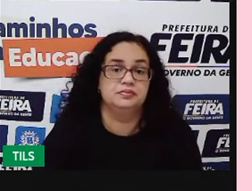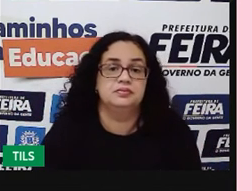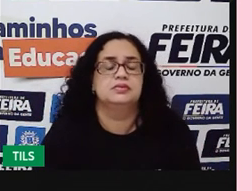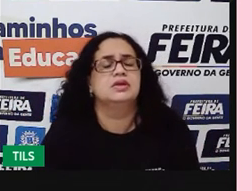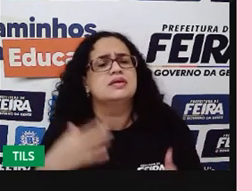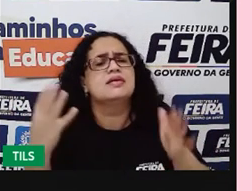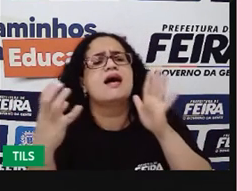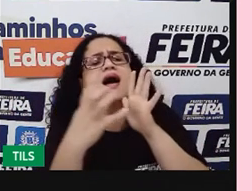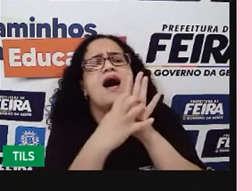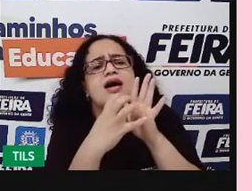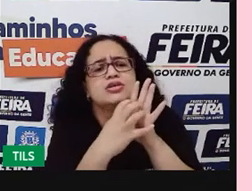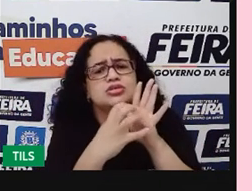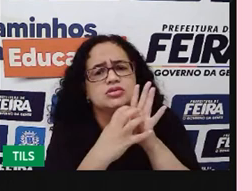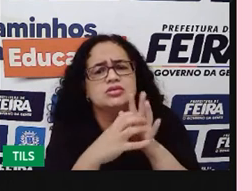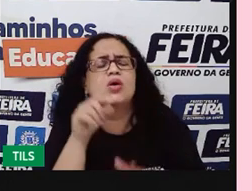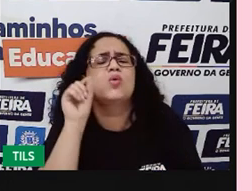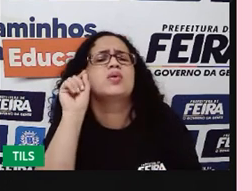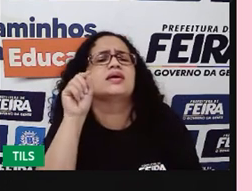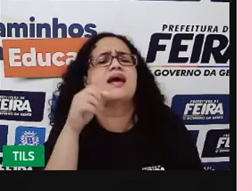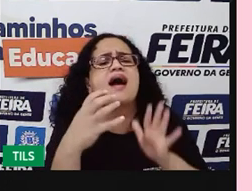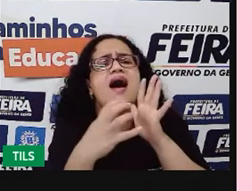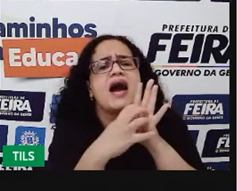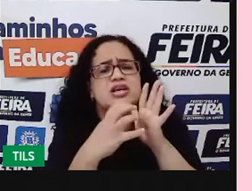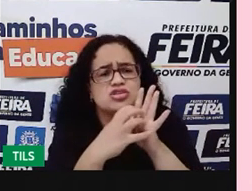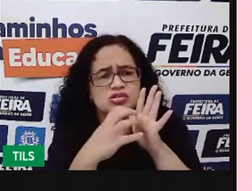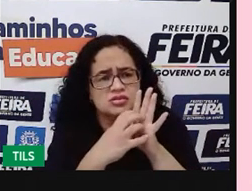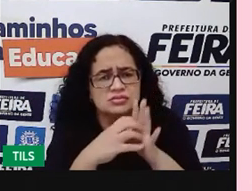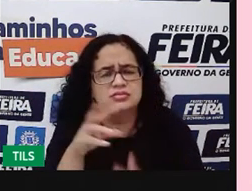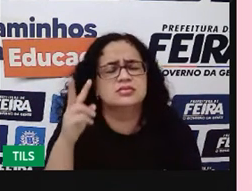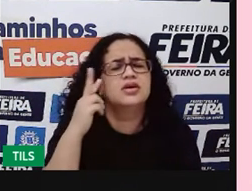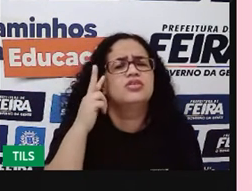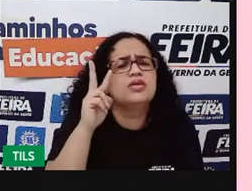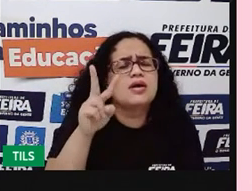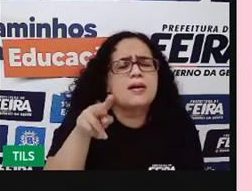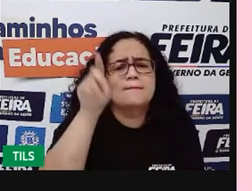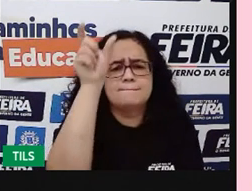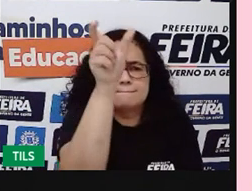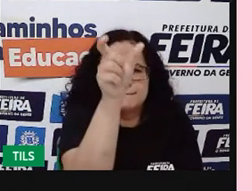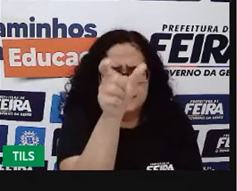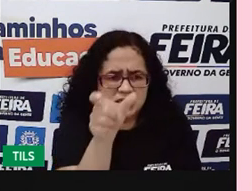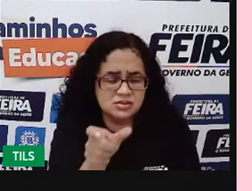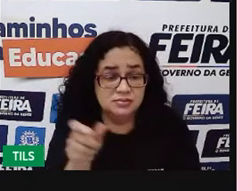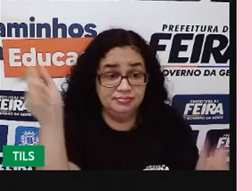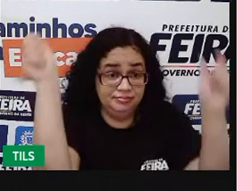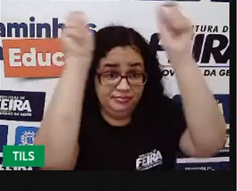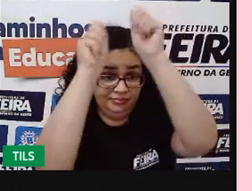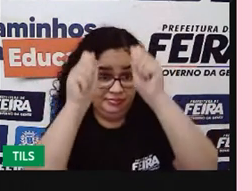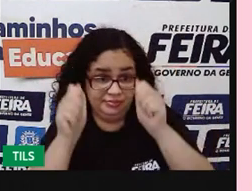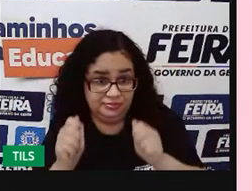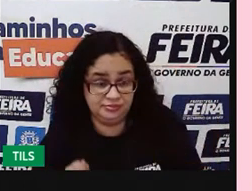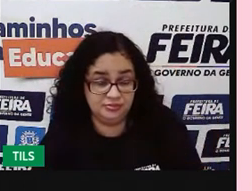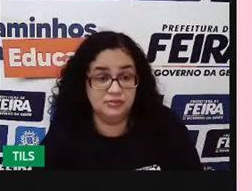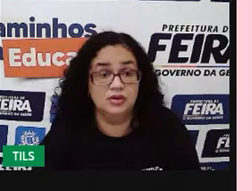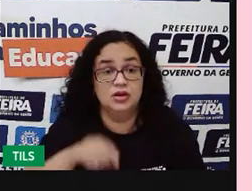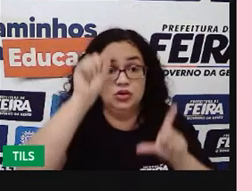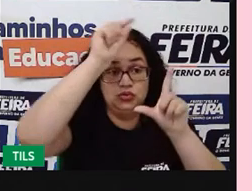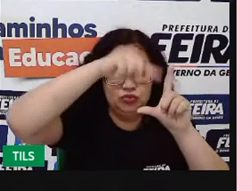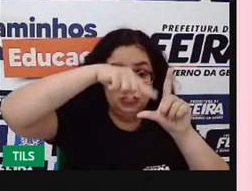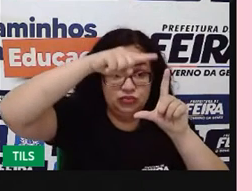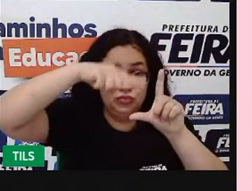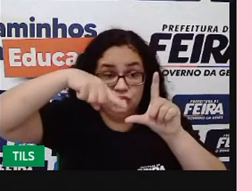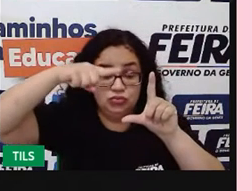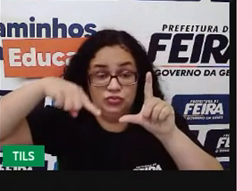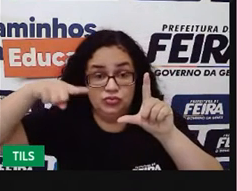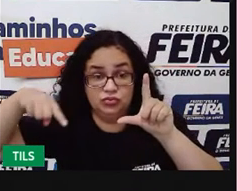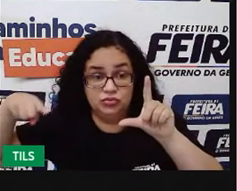E a AIDS, pronto? O que seria a AIDS? Vamos imaginar, olha esse gráfico aqui, né, esse infográfico, que